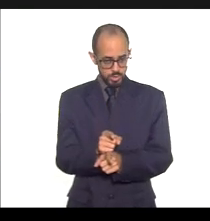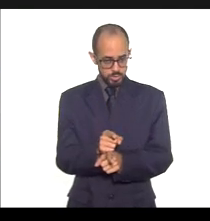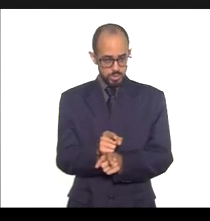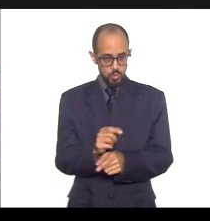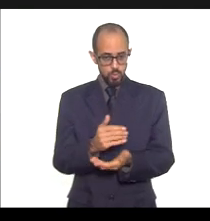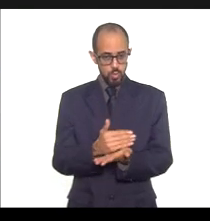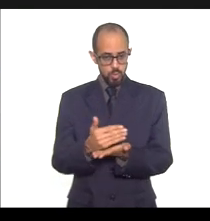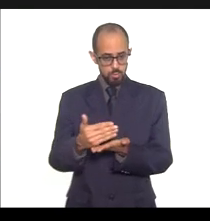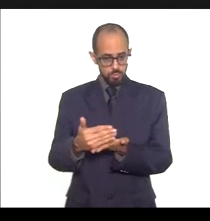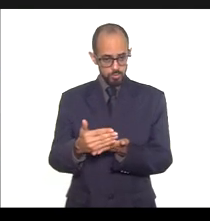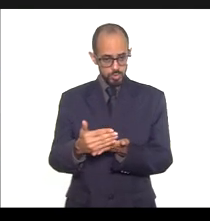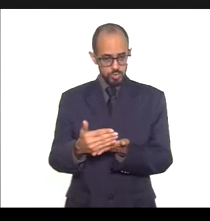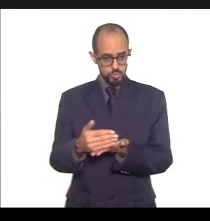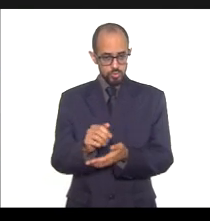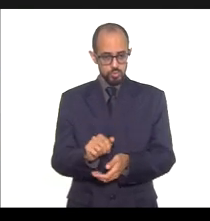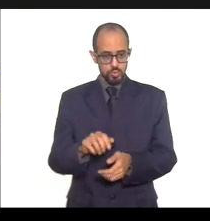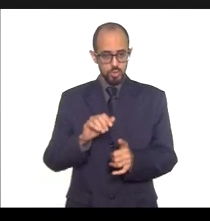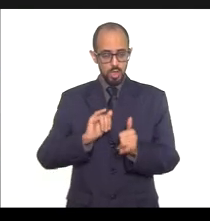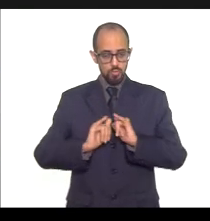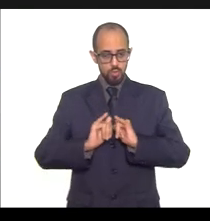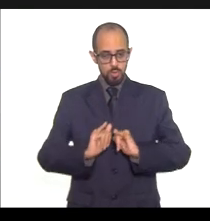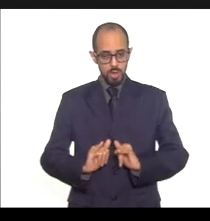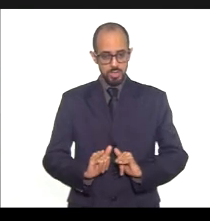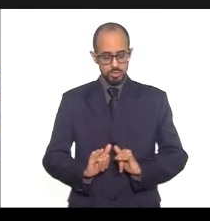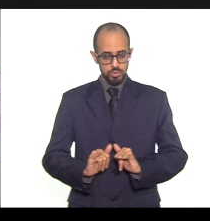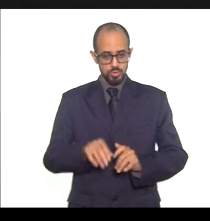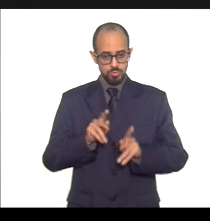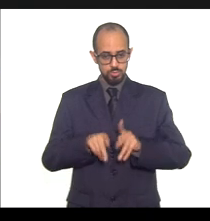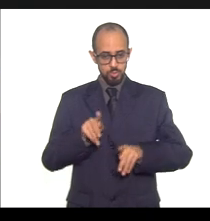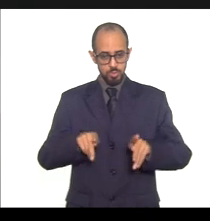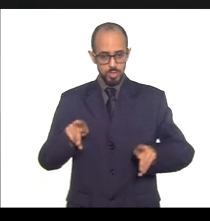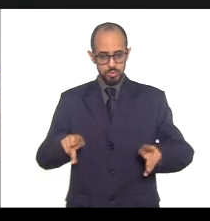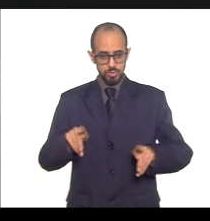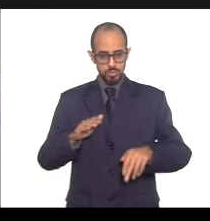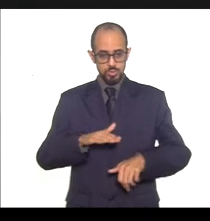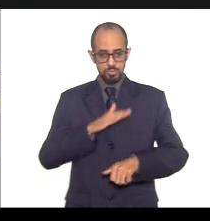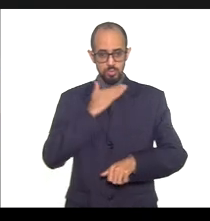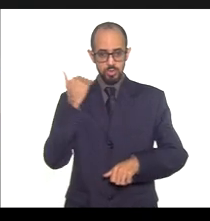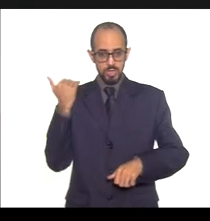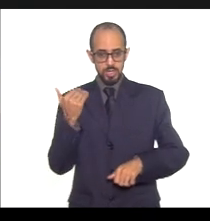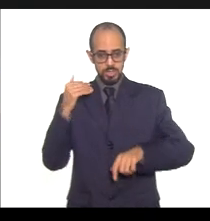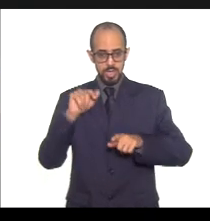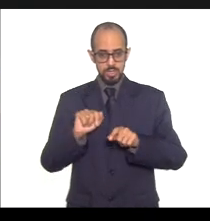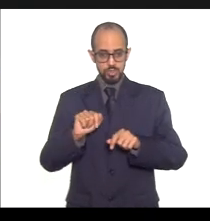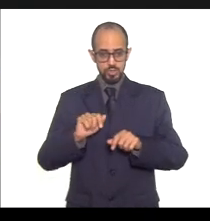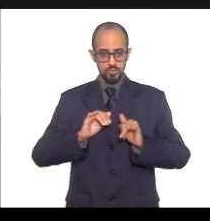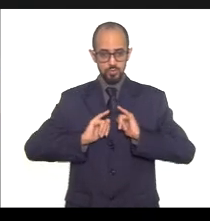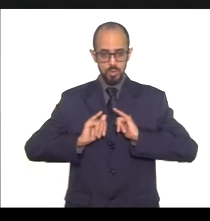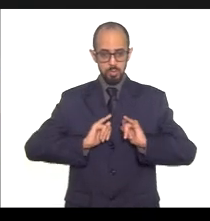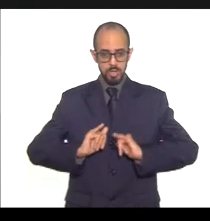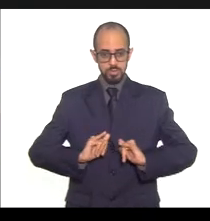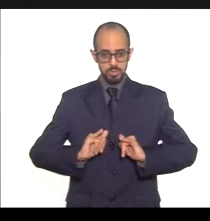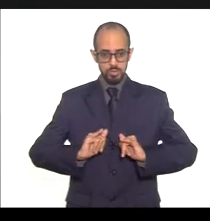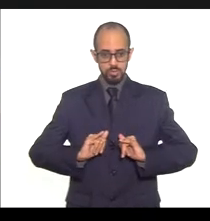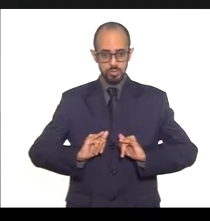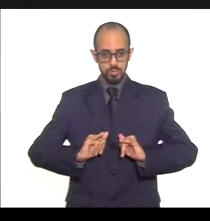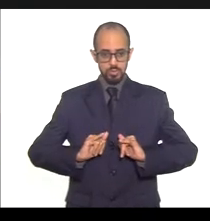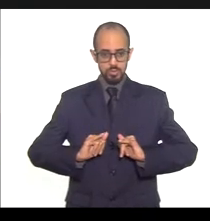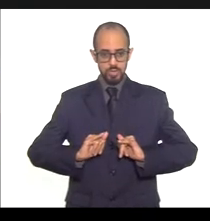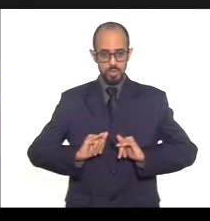introdução, dados demográficos de morte e mortalidade, dados da produção de serviços no SUS,